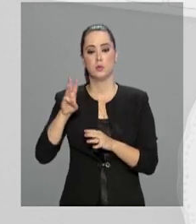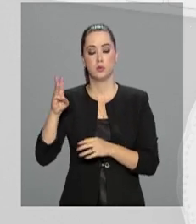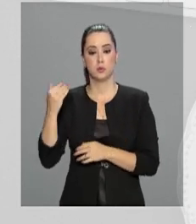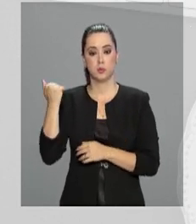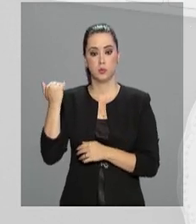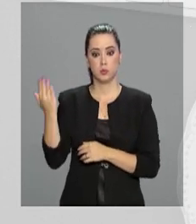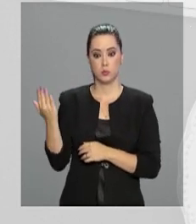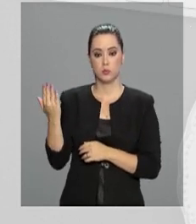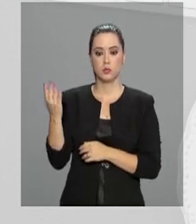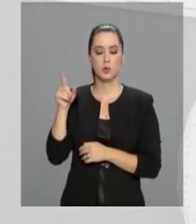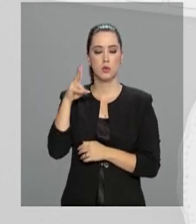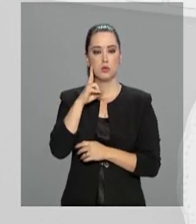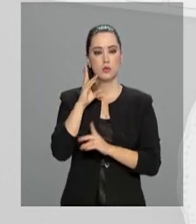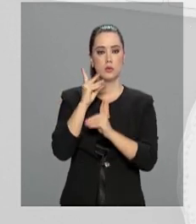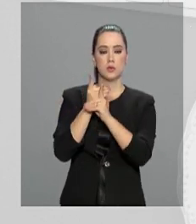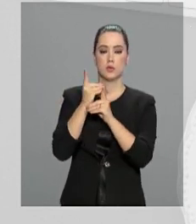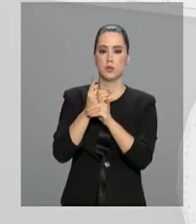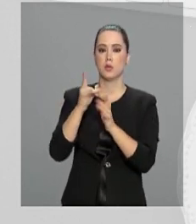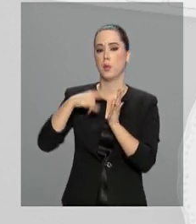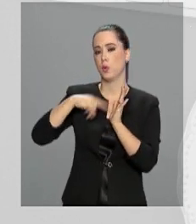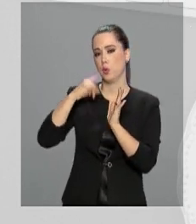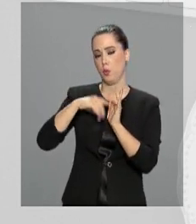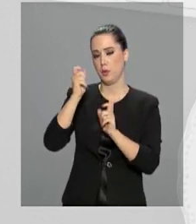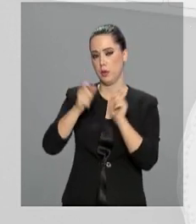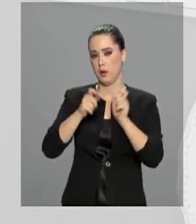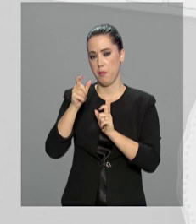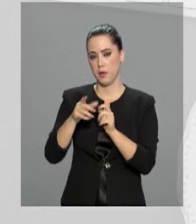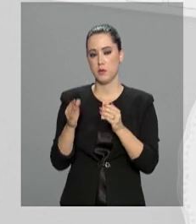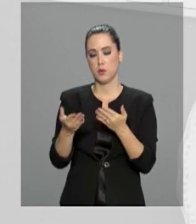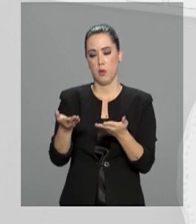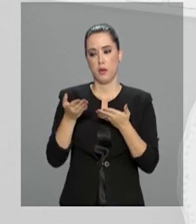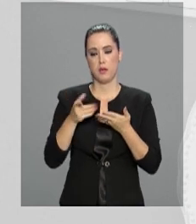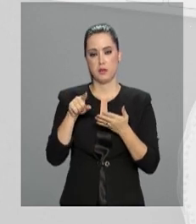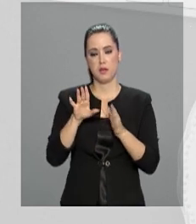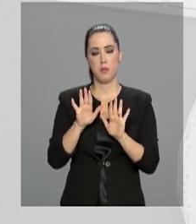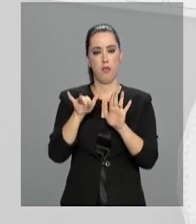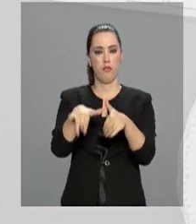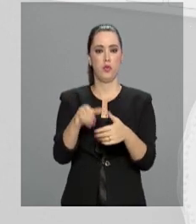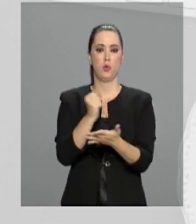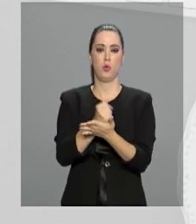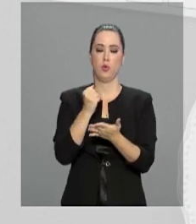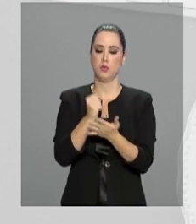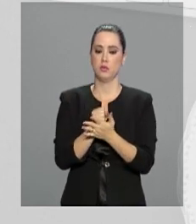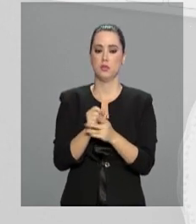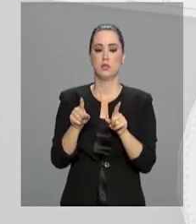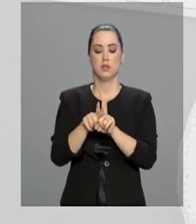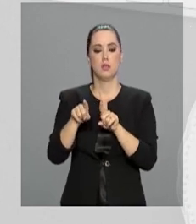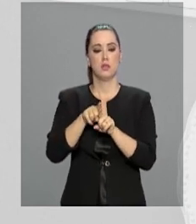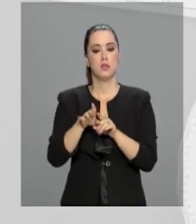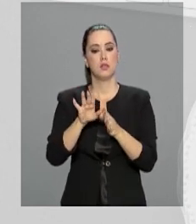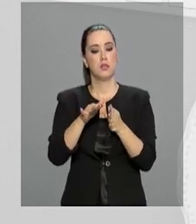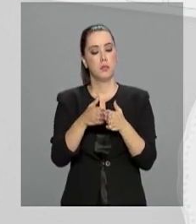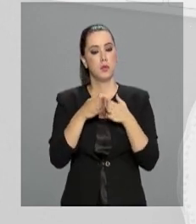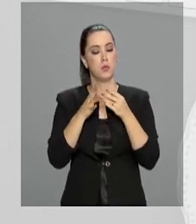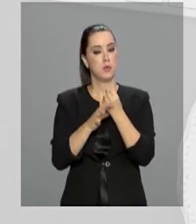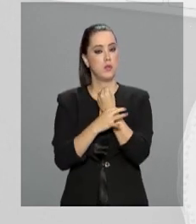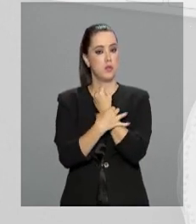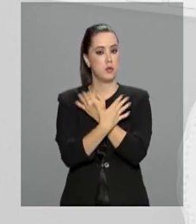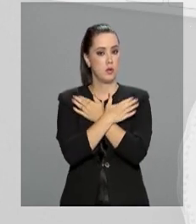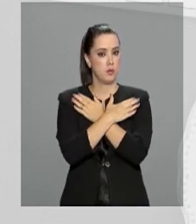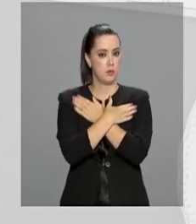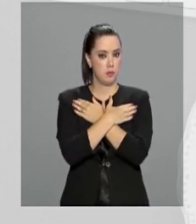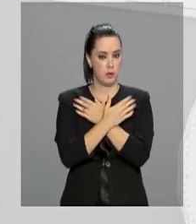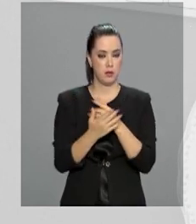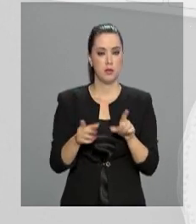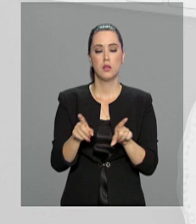Brasil, no documento que o trabalhador recebe no ato da rescisão do contrato, no formulário de solicitação do seguro